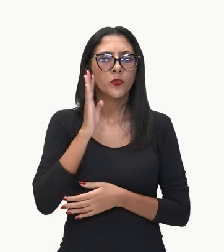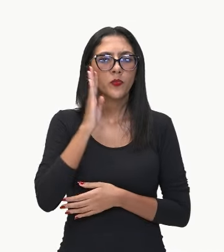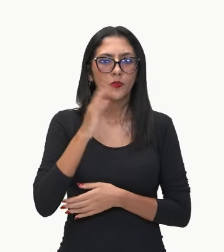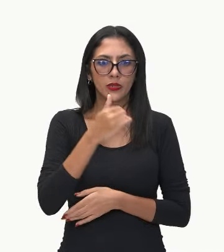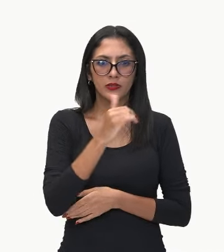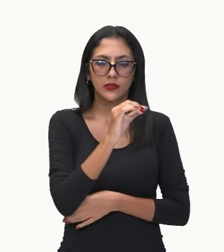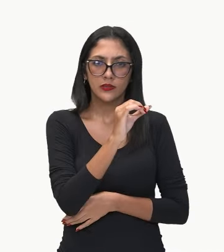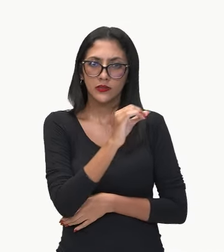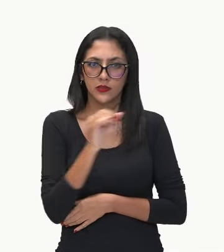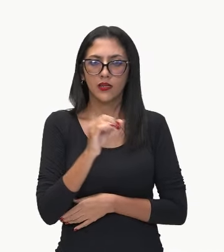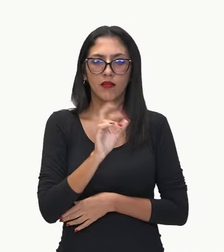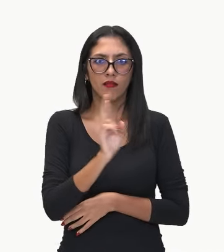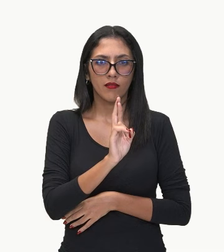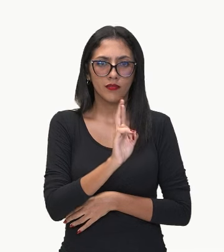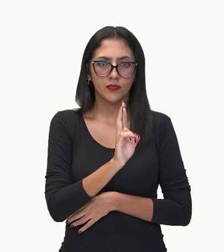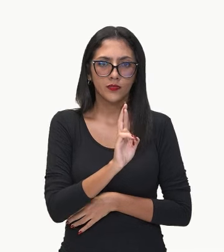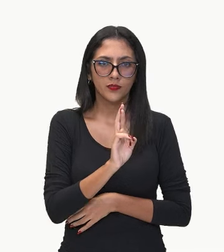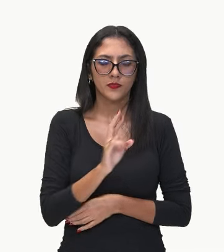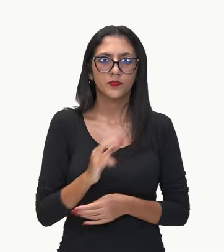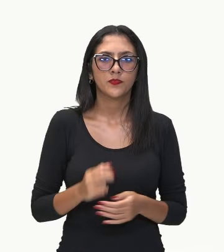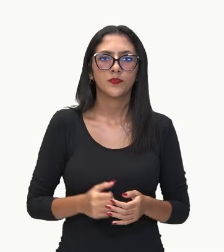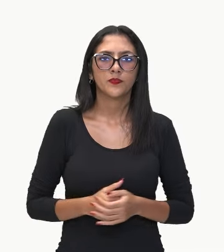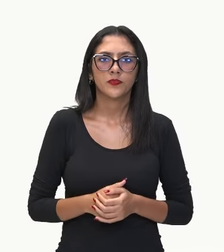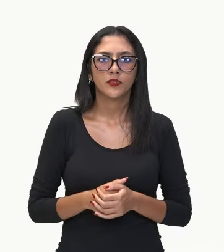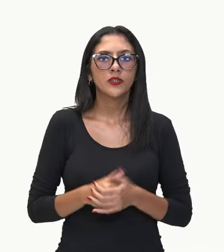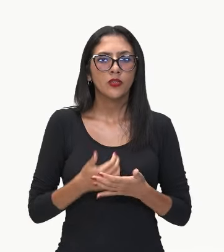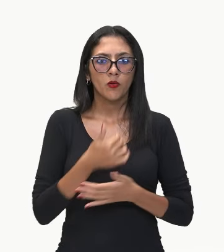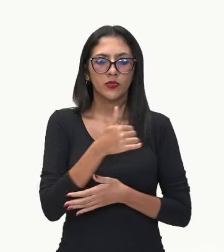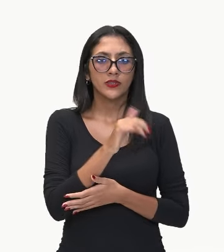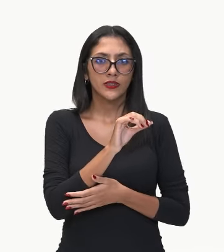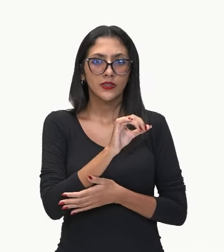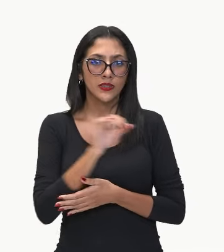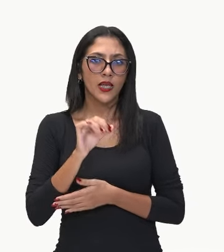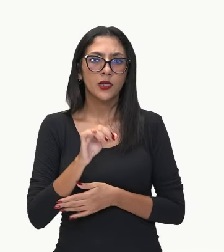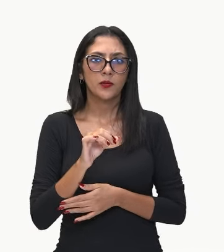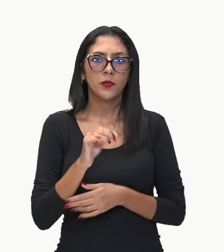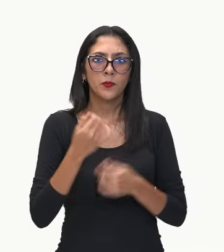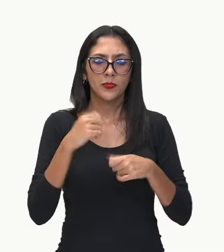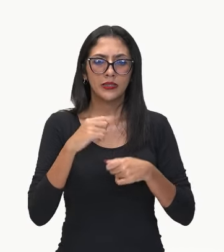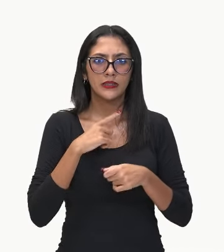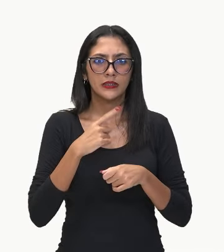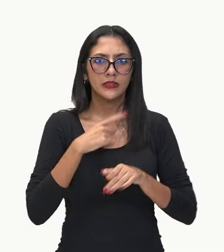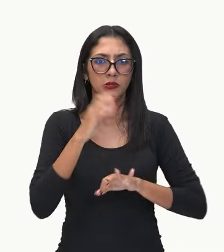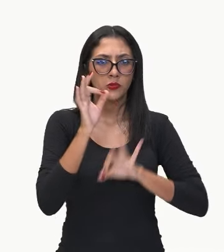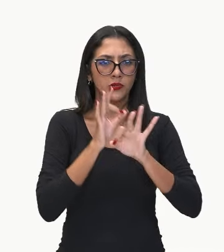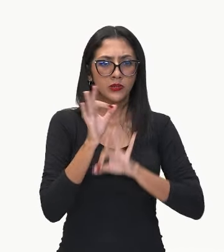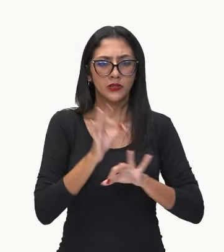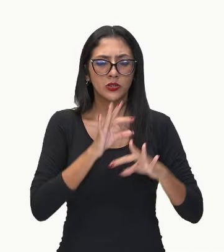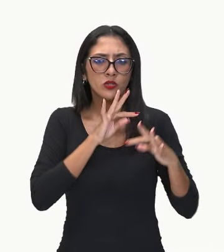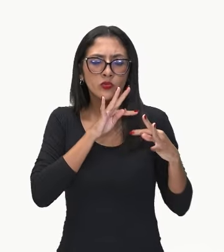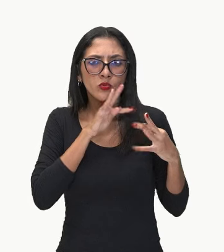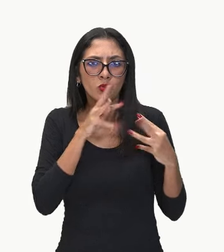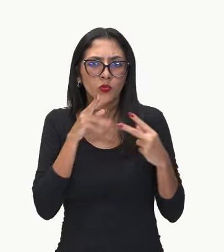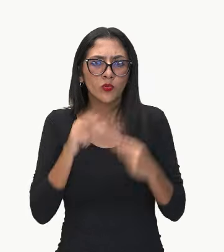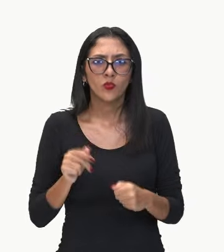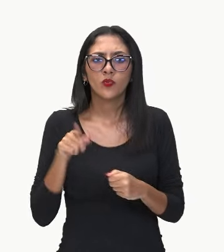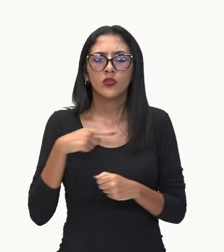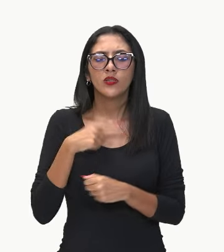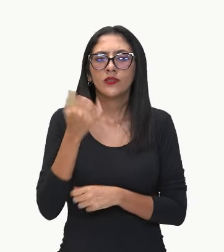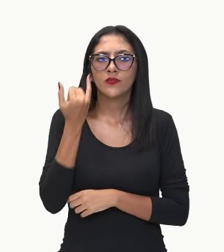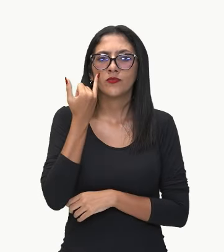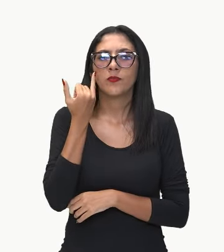reais. Então, dos cem reais, nós vamos ter que tirar tudo aquilo que a Ana comprou.